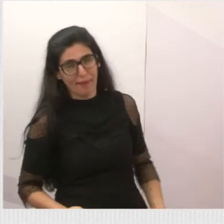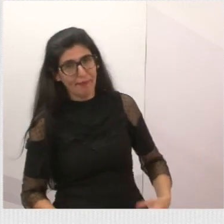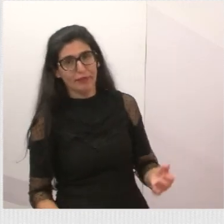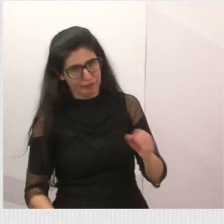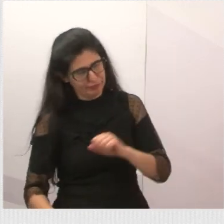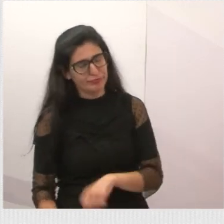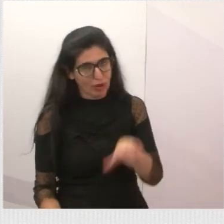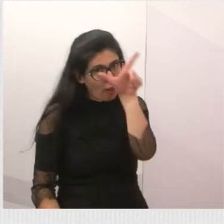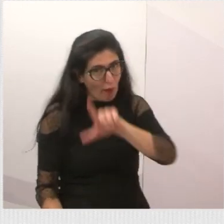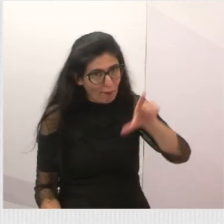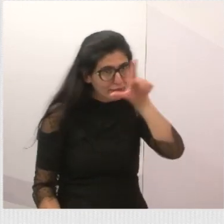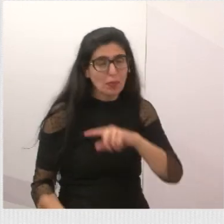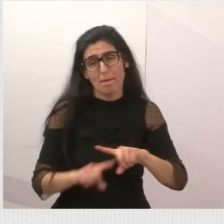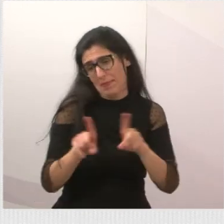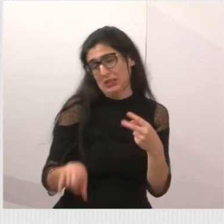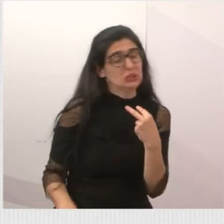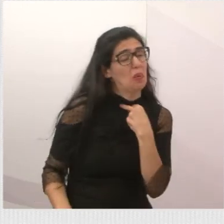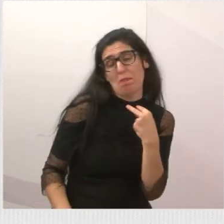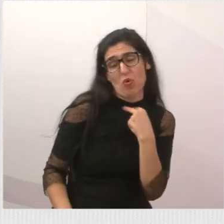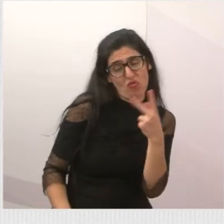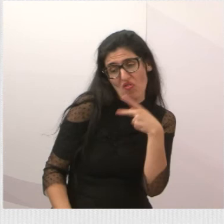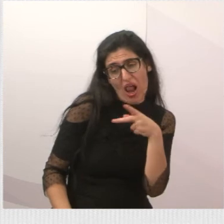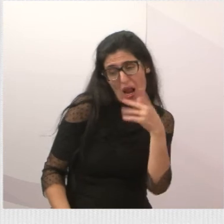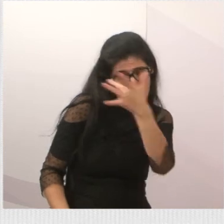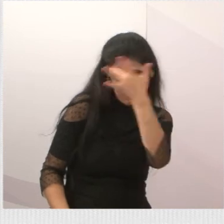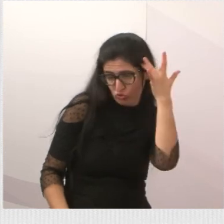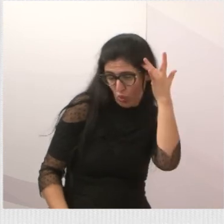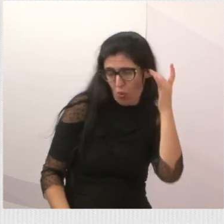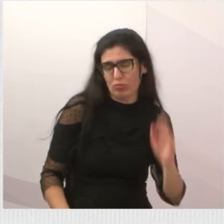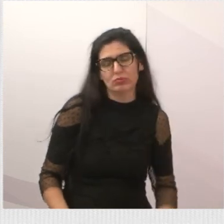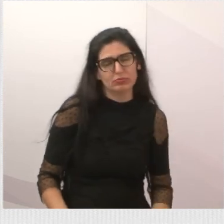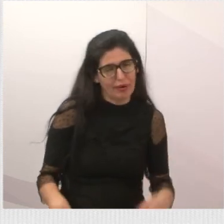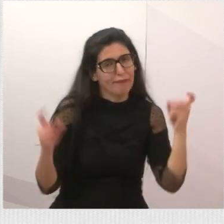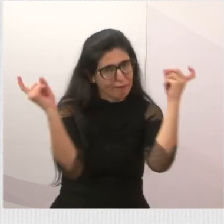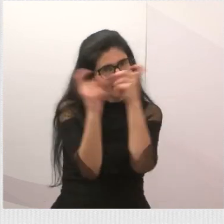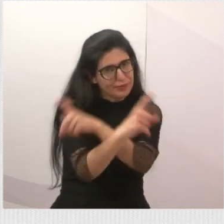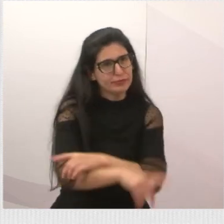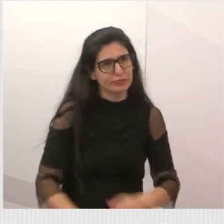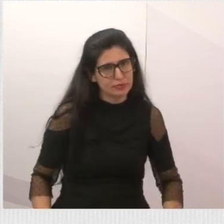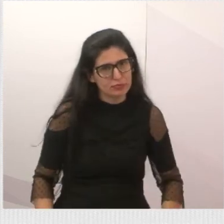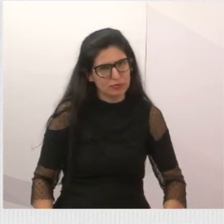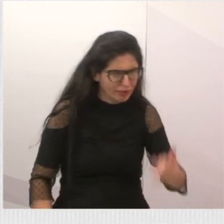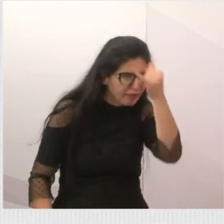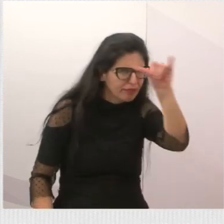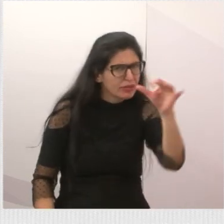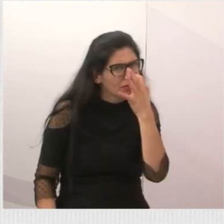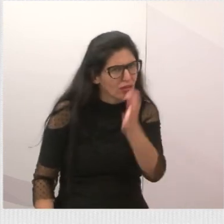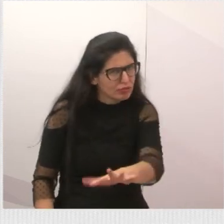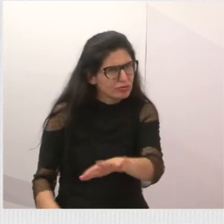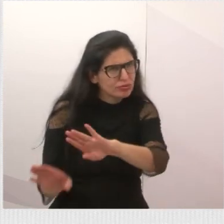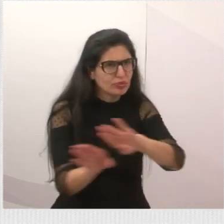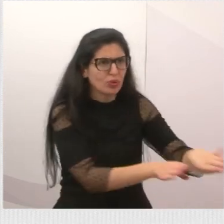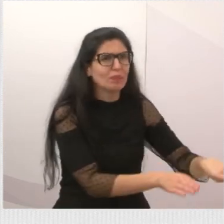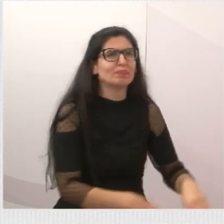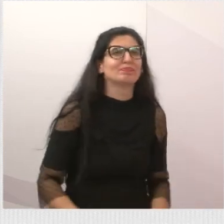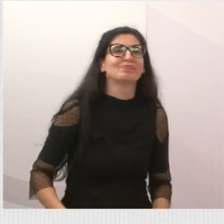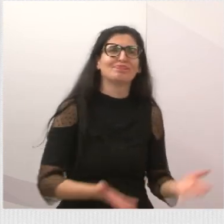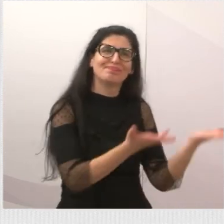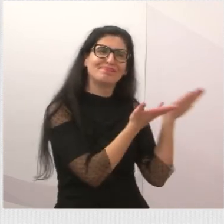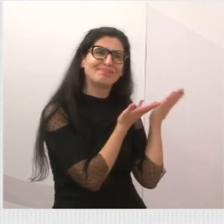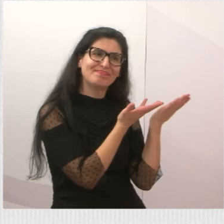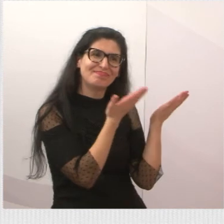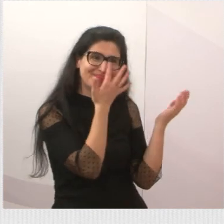posso falar. Aí fica difícil. Próximo. Essa aí é a Lua. Só um exemplo para